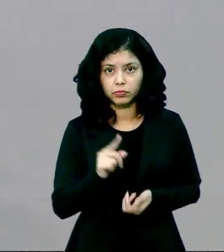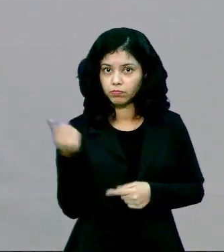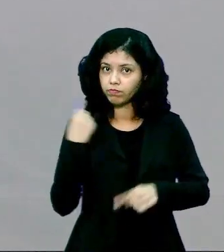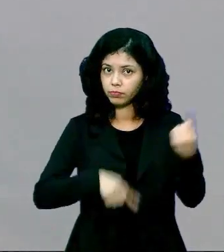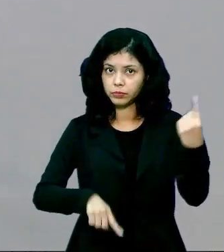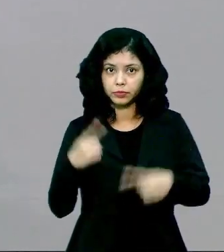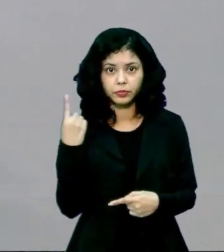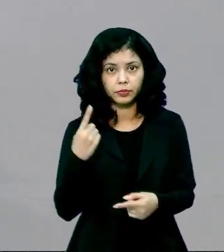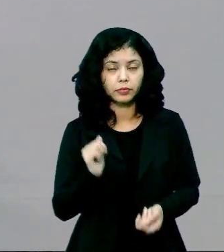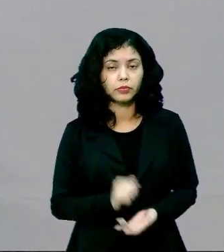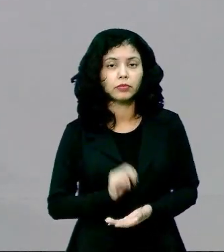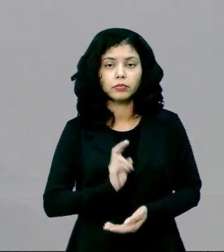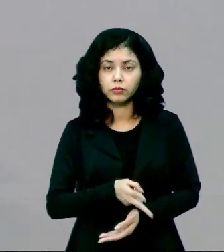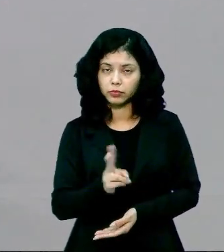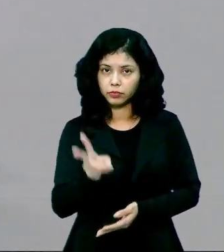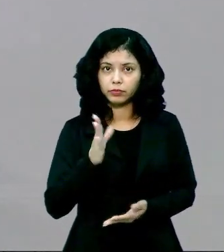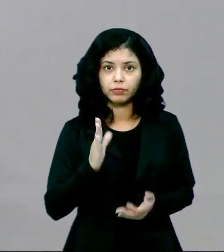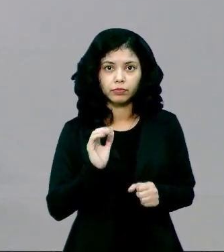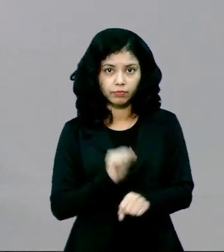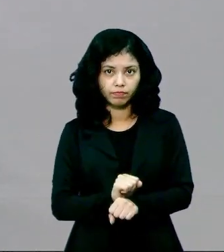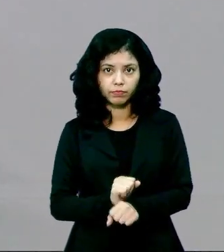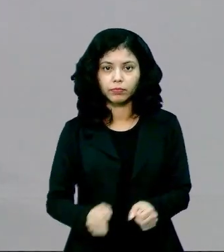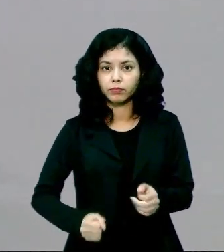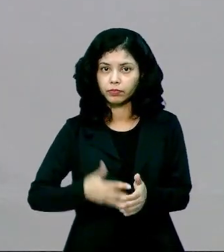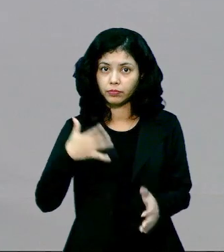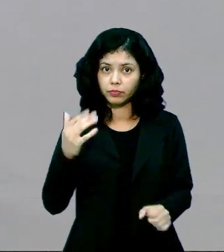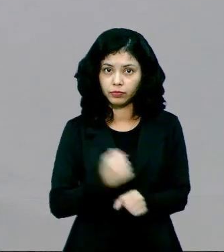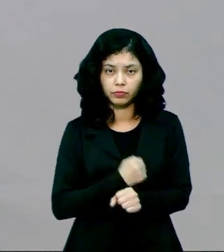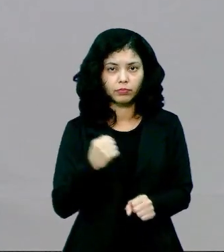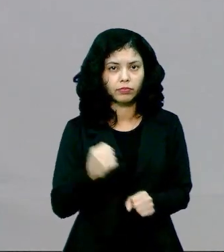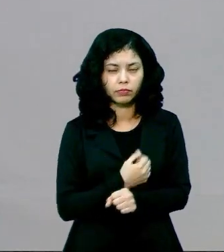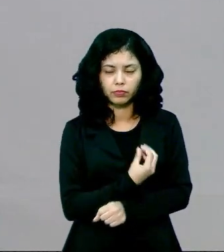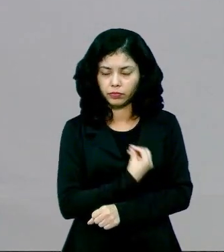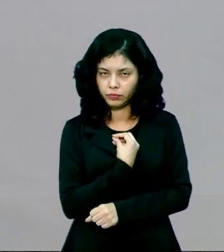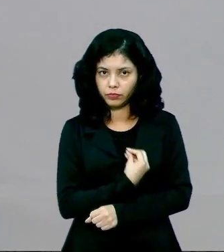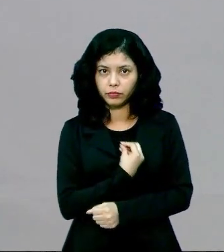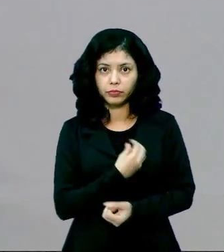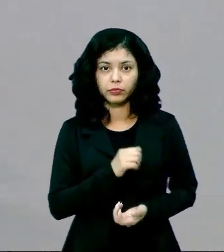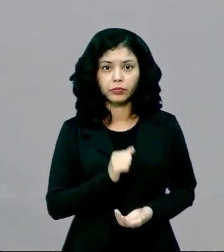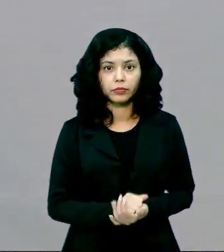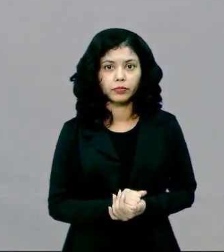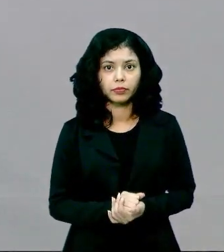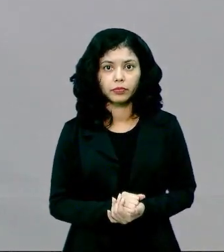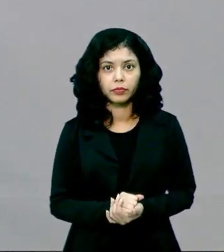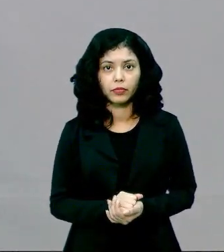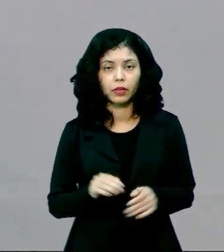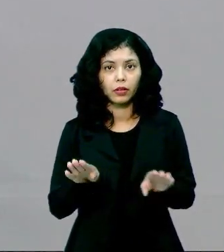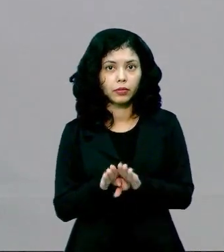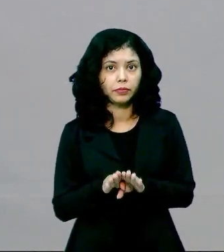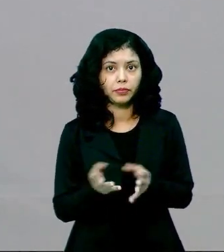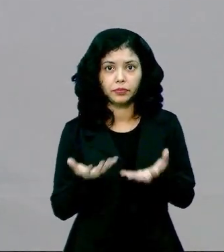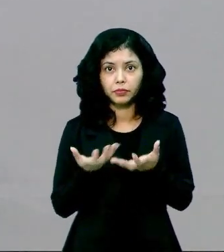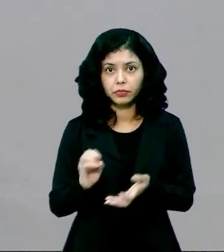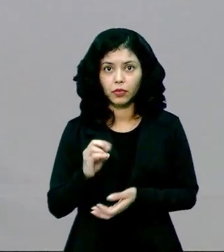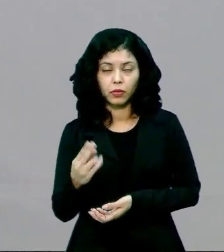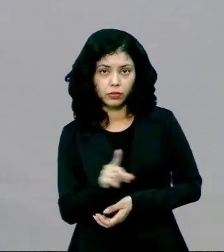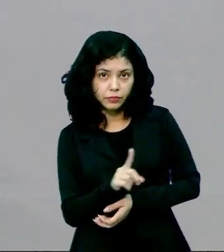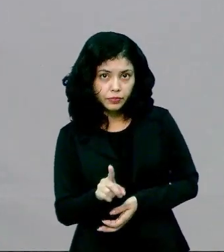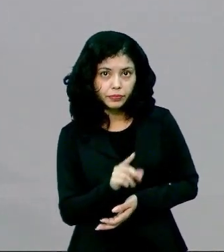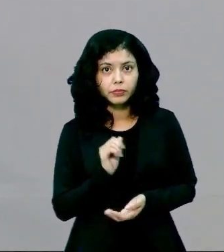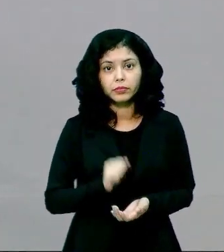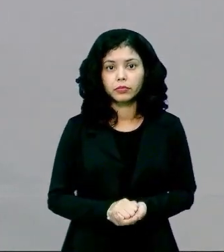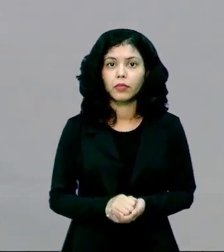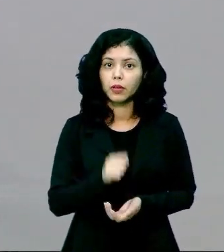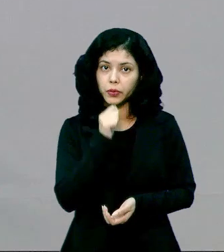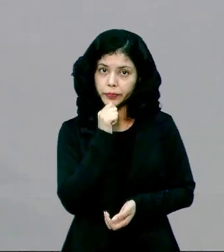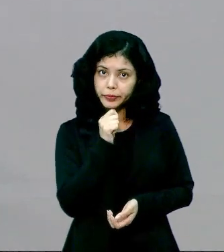superadas, elas continuam ali muito presentes. Então, quer queira, quer não,